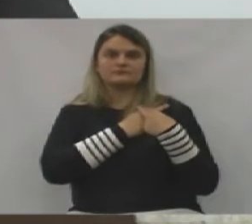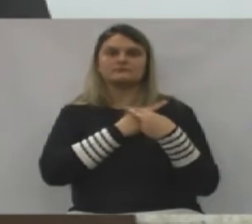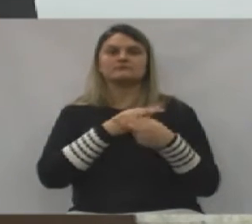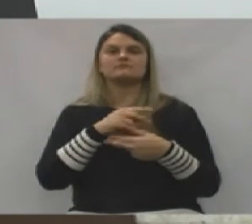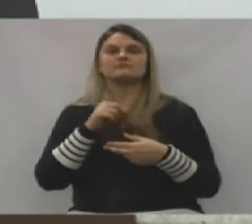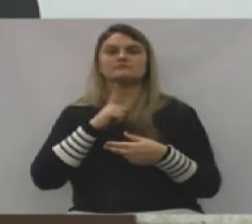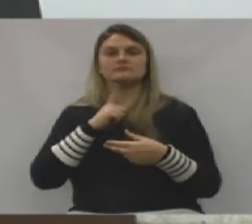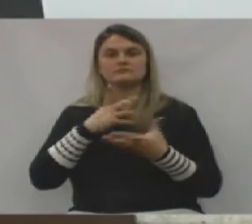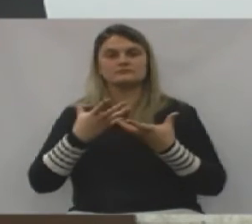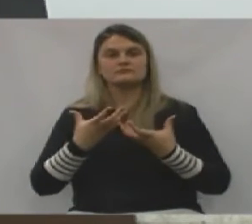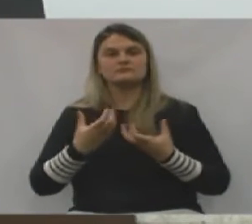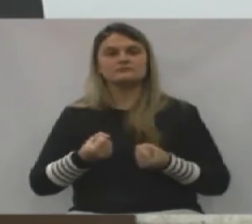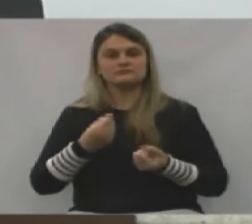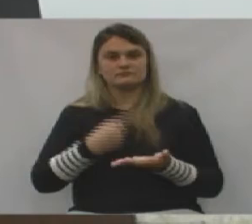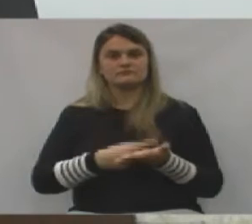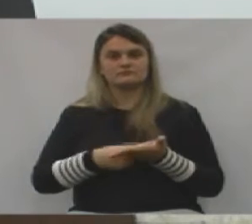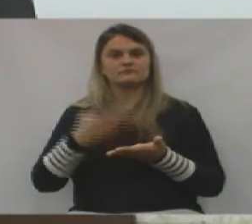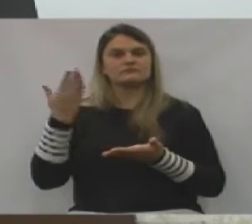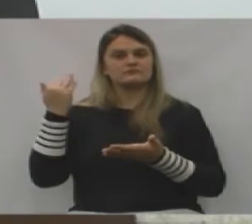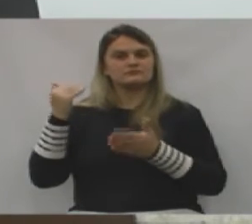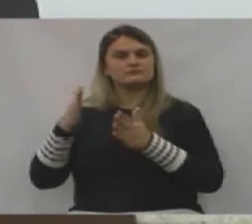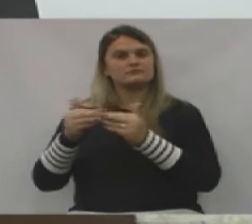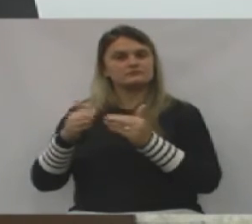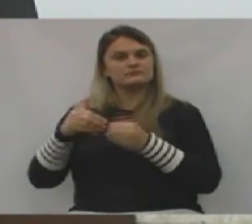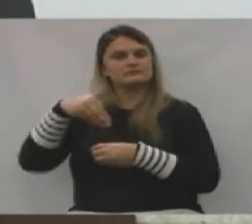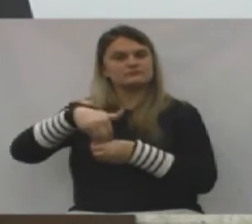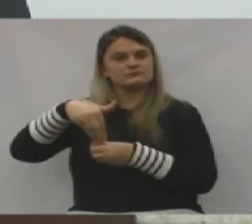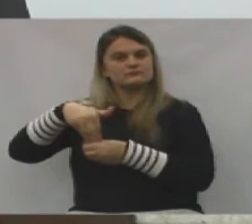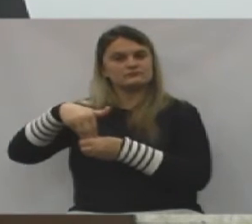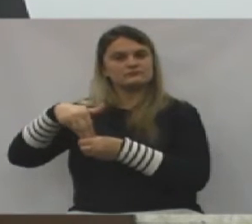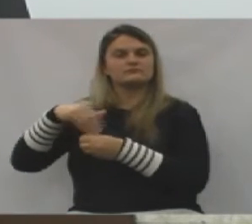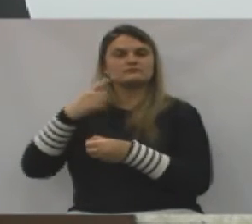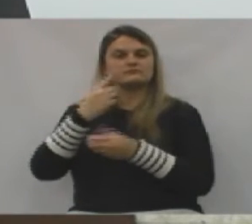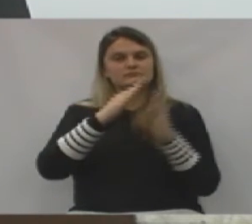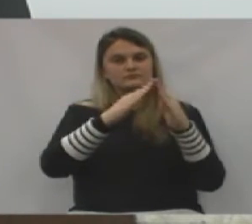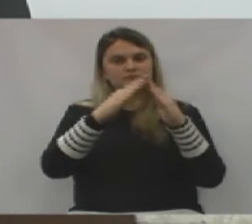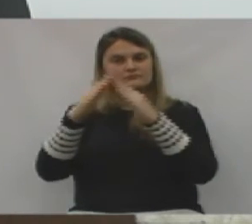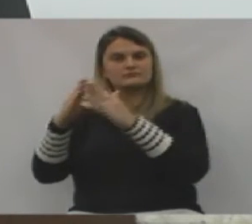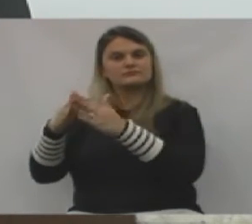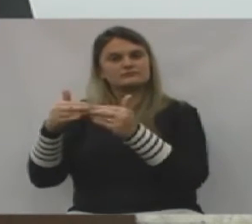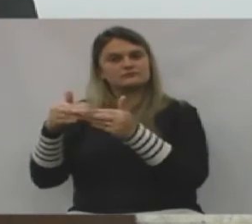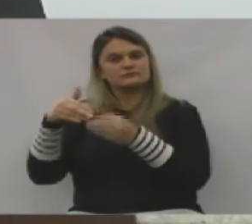aquela que nós assumimos lá na campanha, quando estávamos de casa em casa,